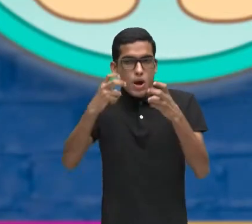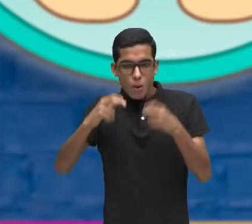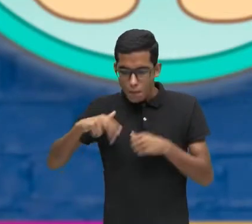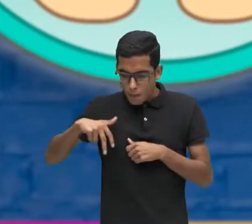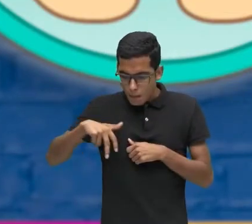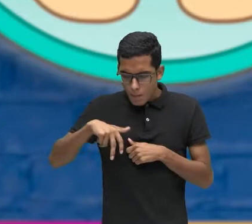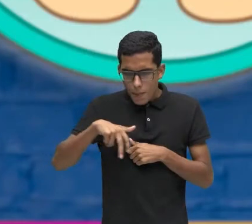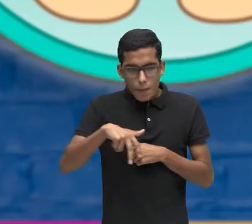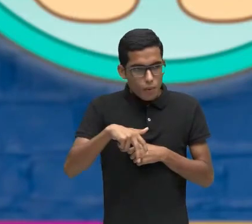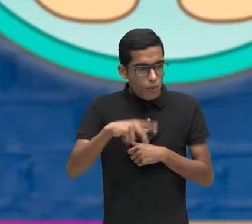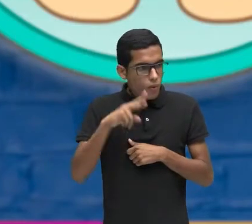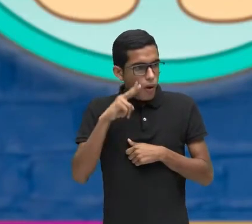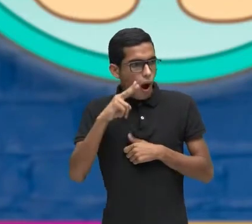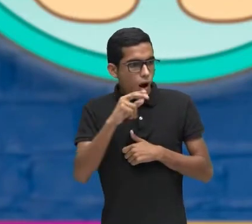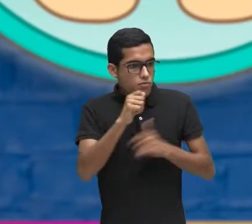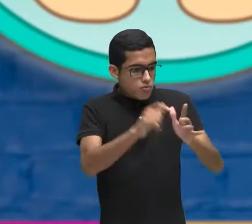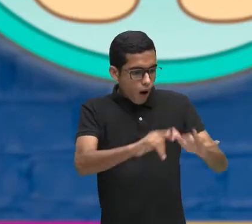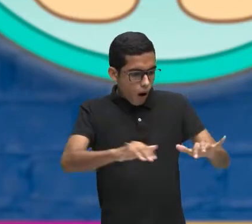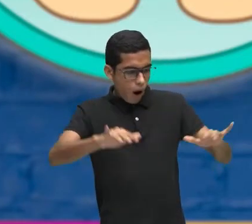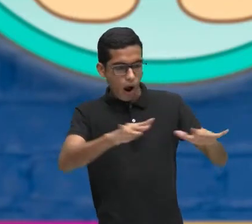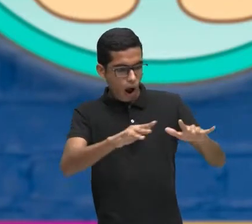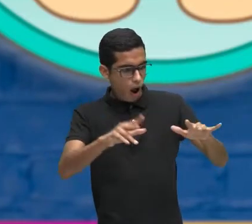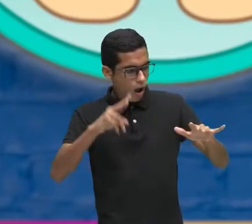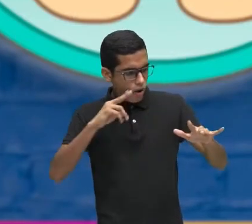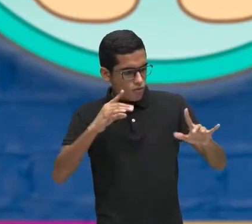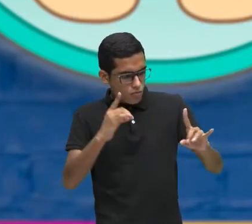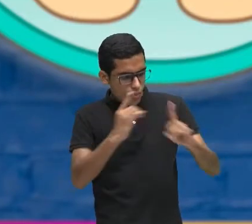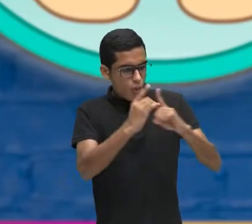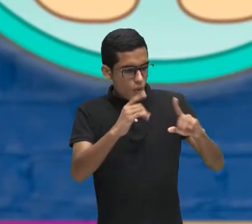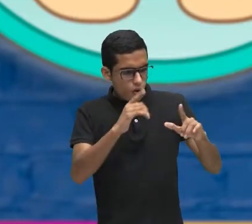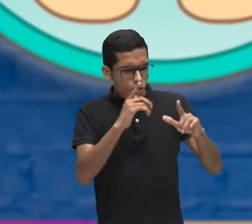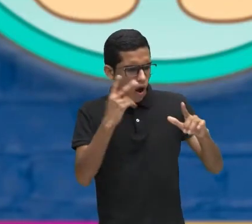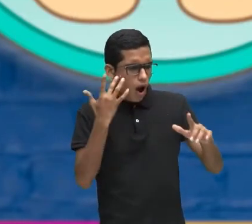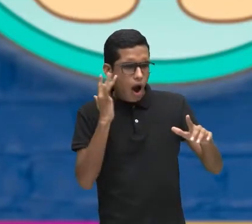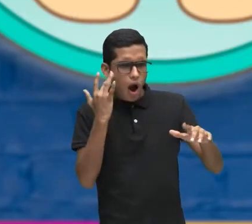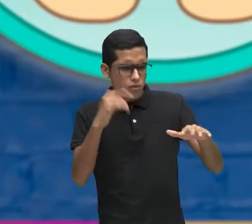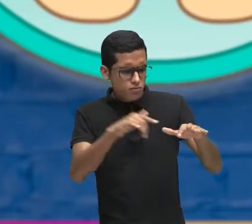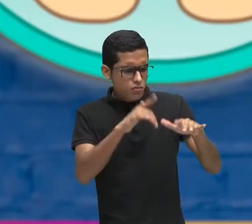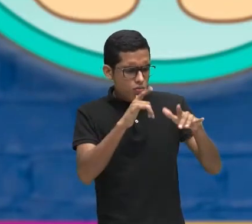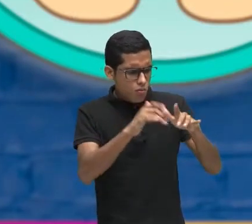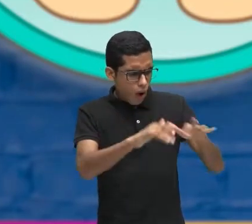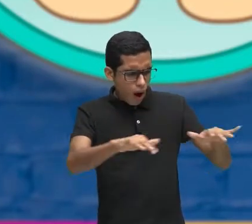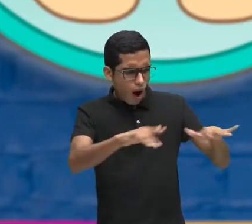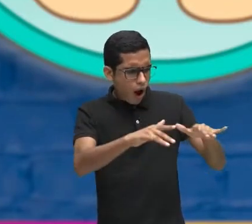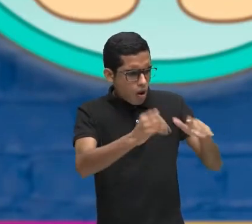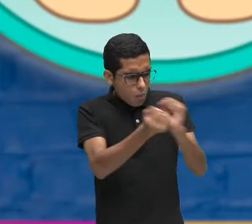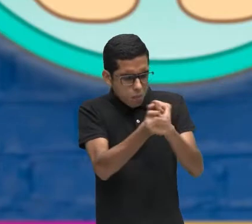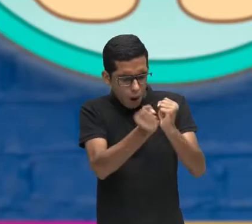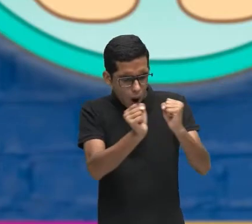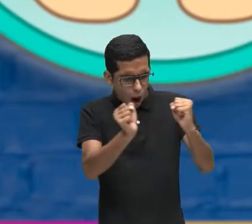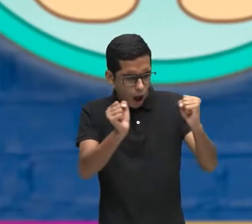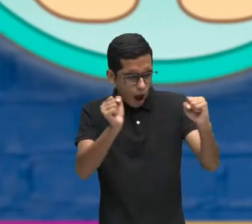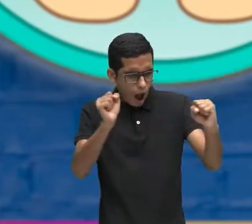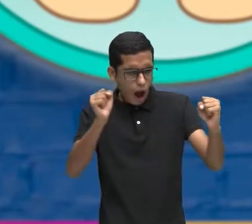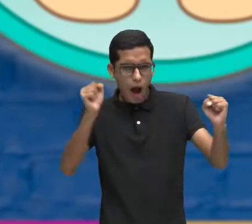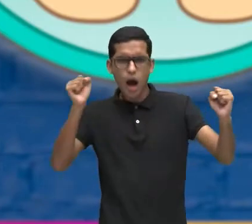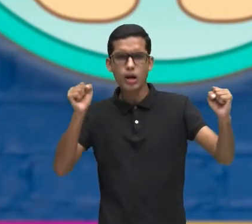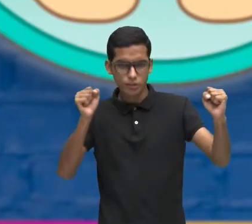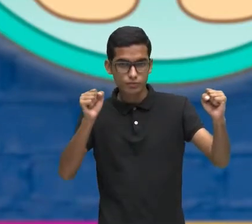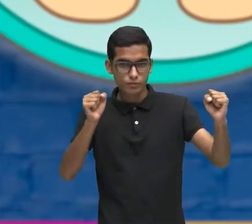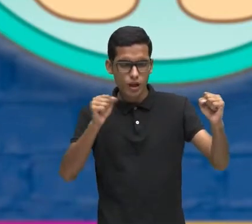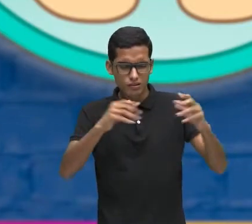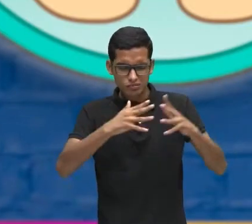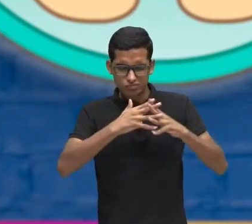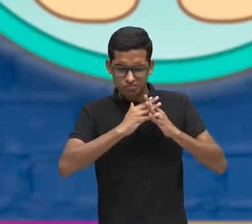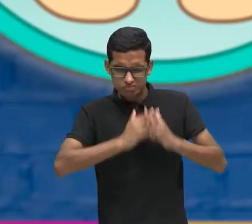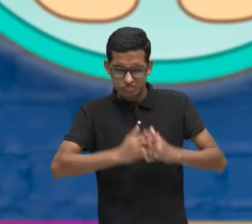mar E ao se encontrar com o mar, Ela achou que o mar Era grandioso demais O mar era complexo